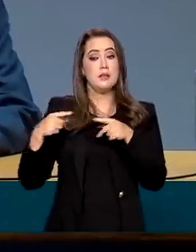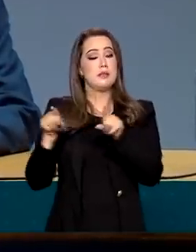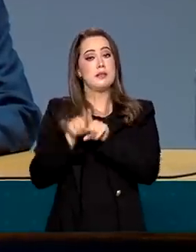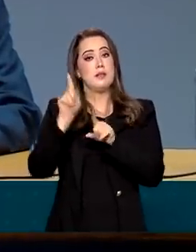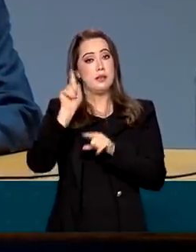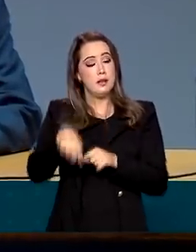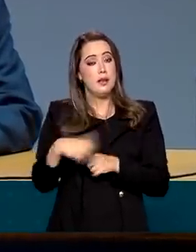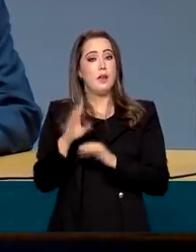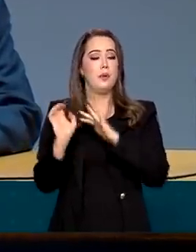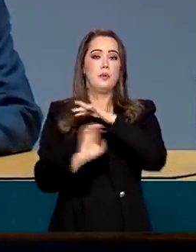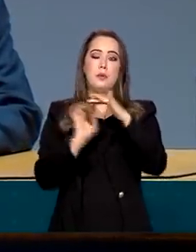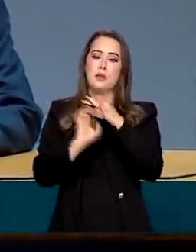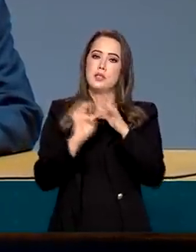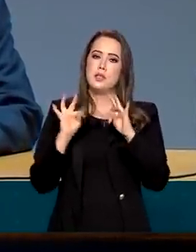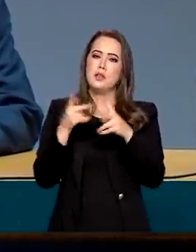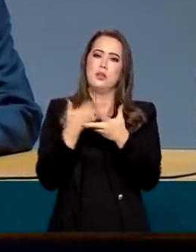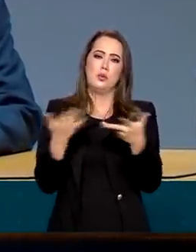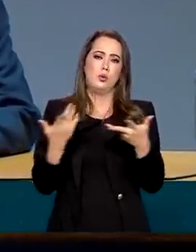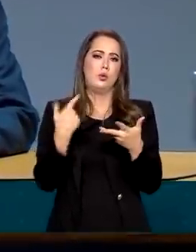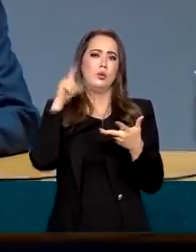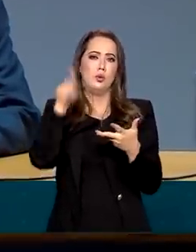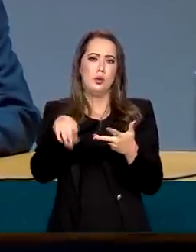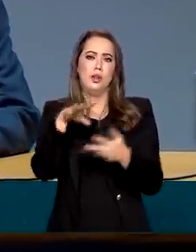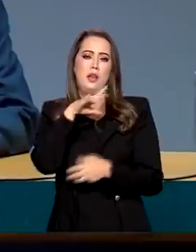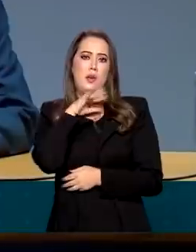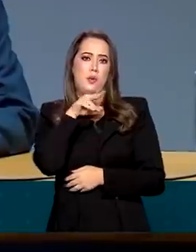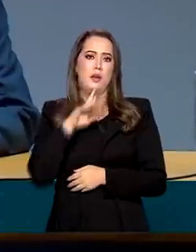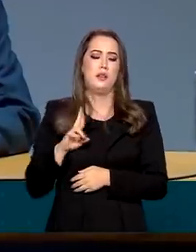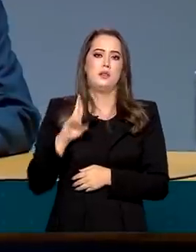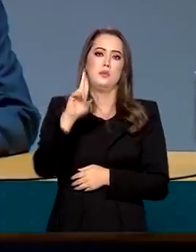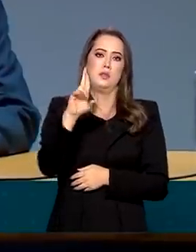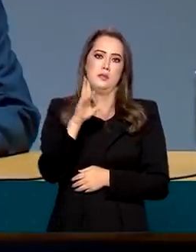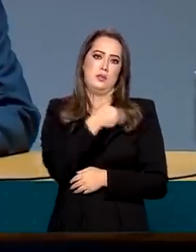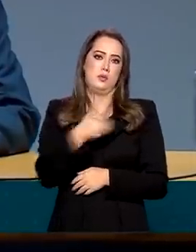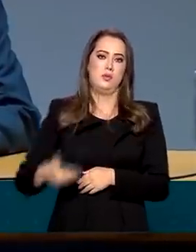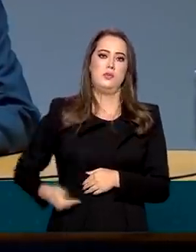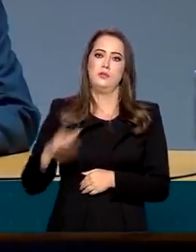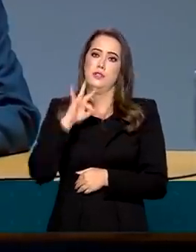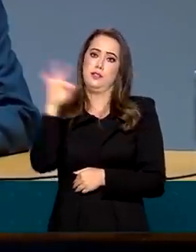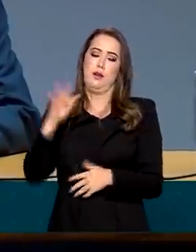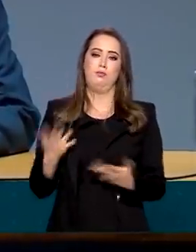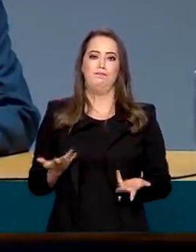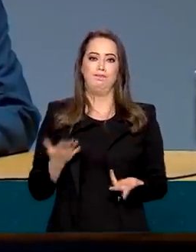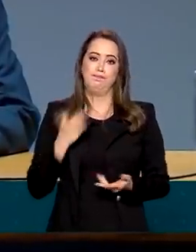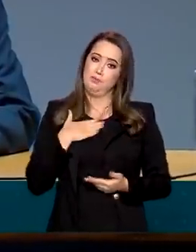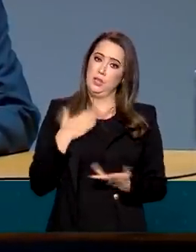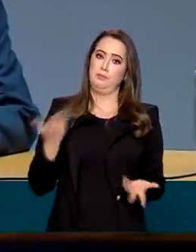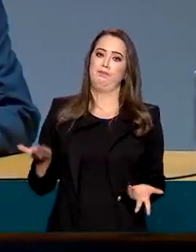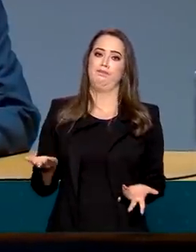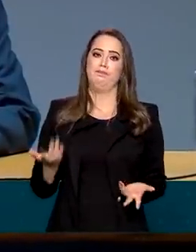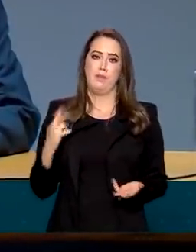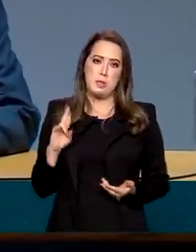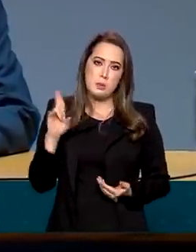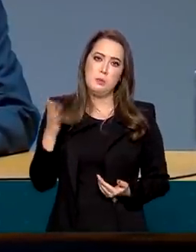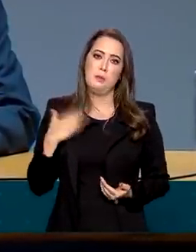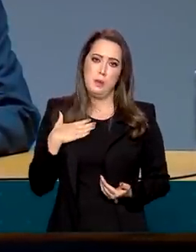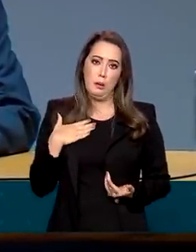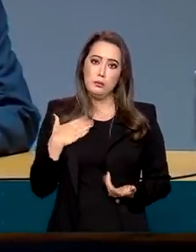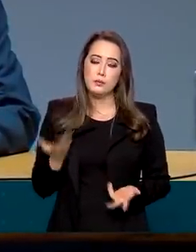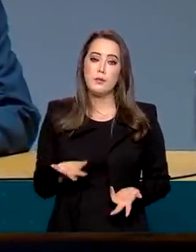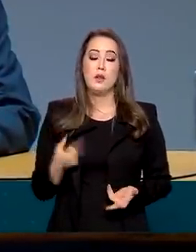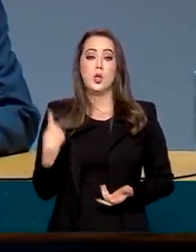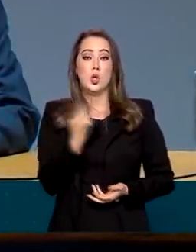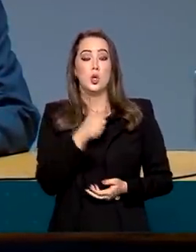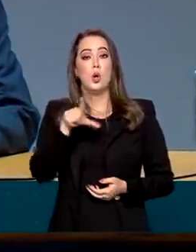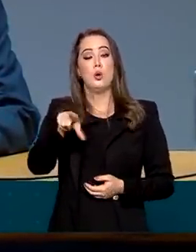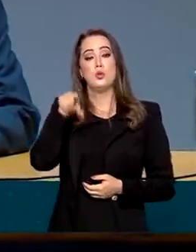acontece e que não seja bom, a responsabilidade é do governo federal. é minha. Nós